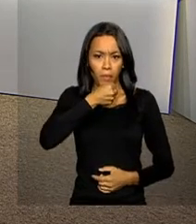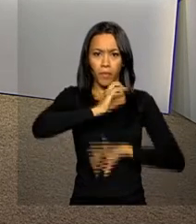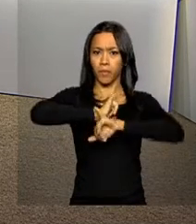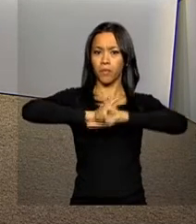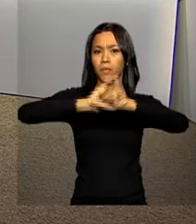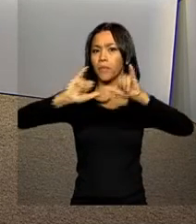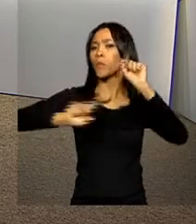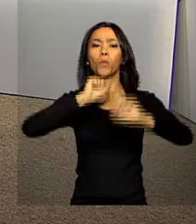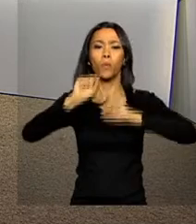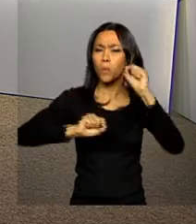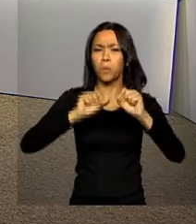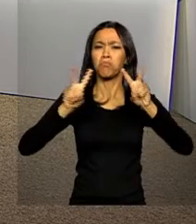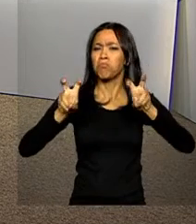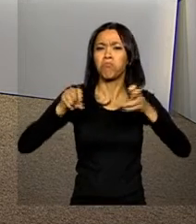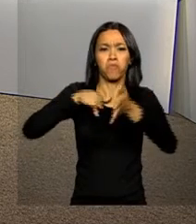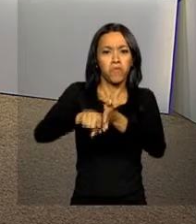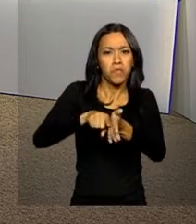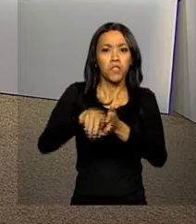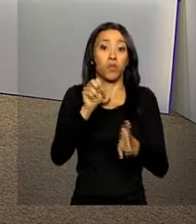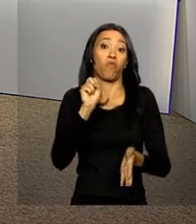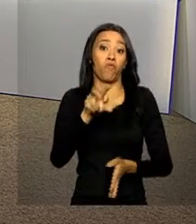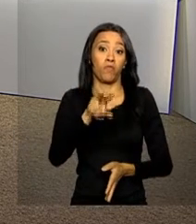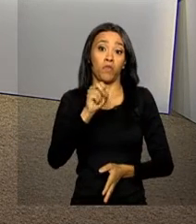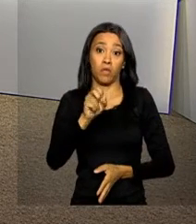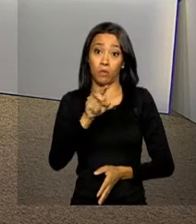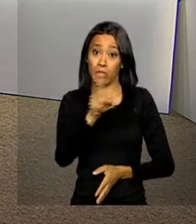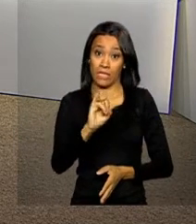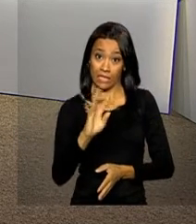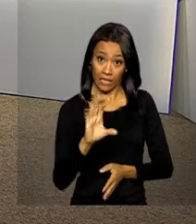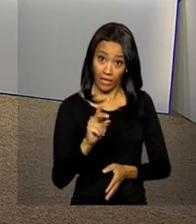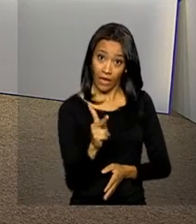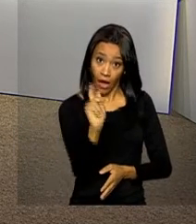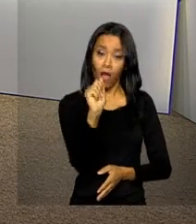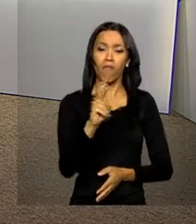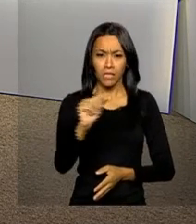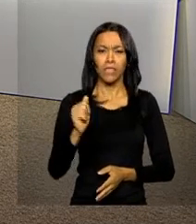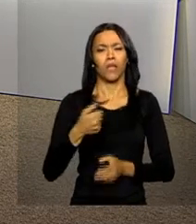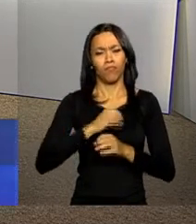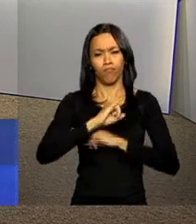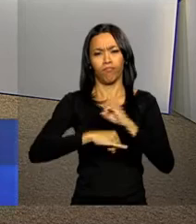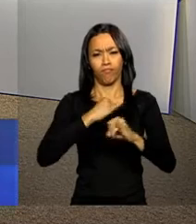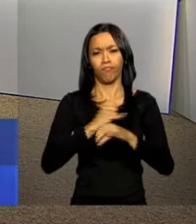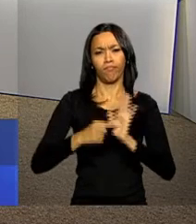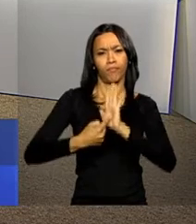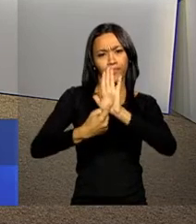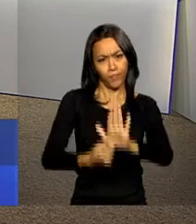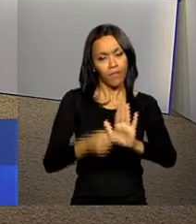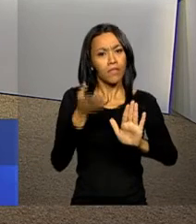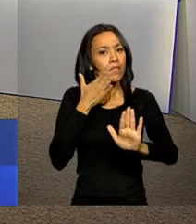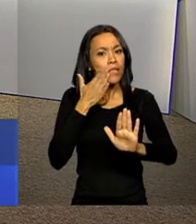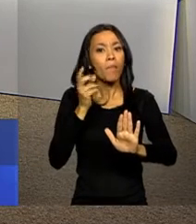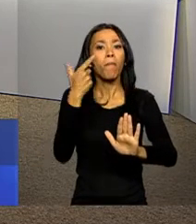de imprensa para fazer um anúncio inédito sobre o vírus Zika. A entrevista será transmitida ao vivo pelo Periscope. O link para a